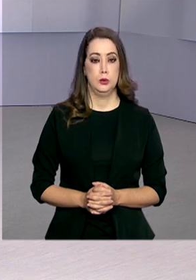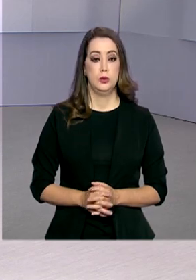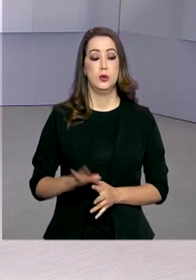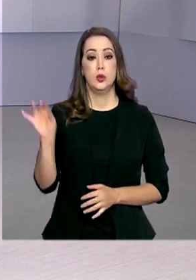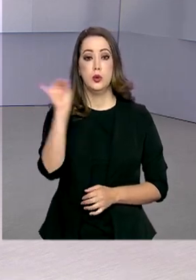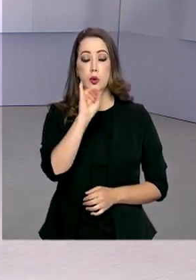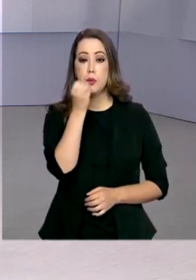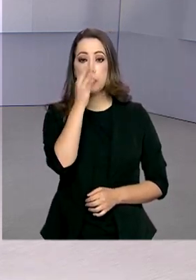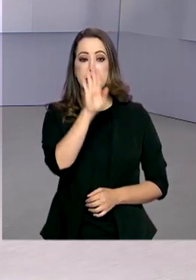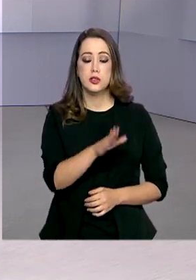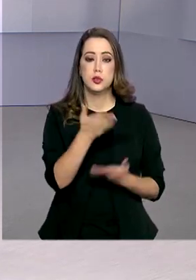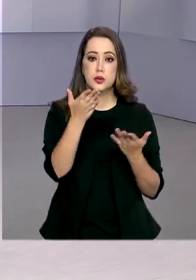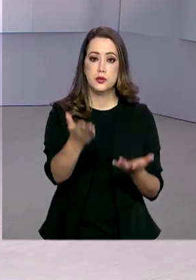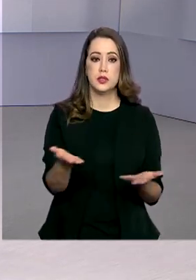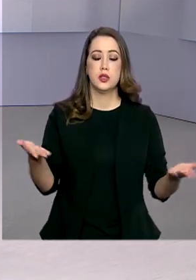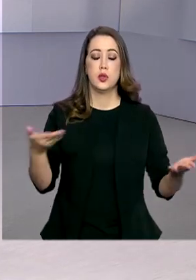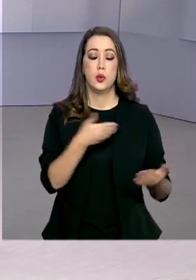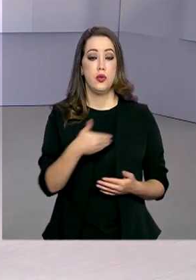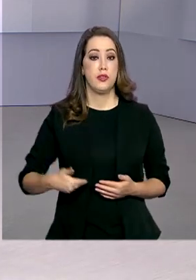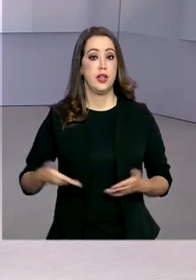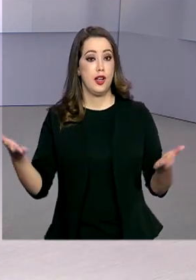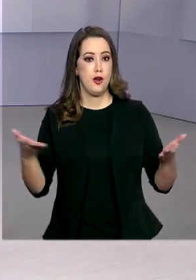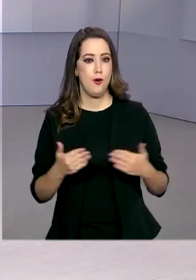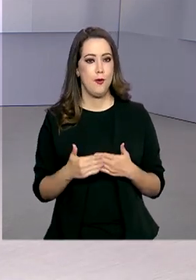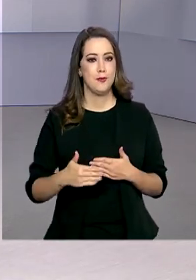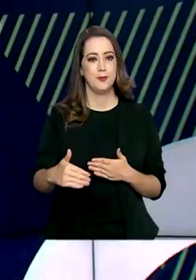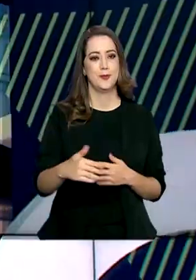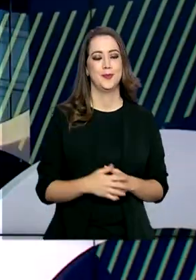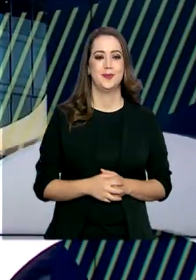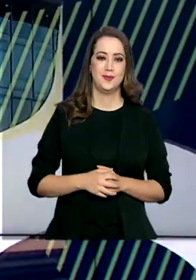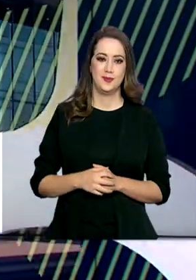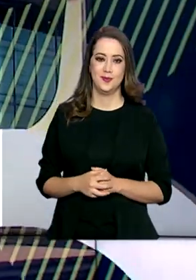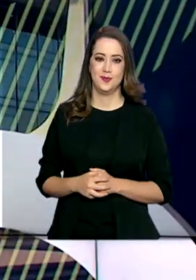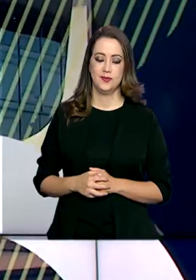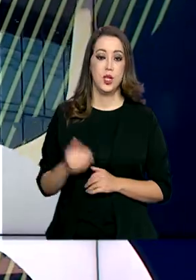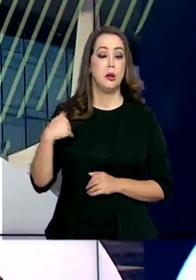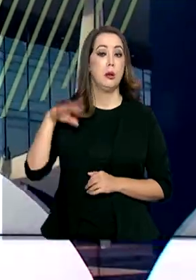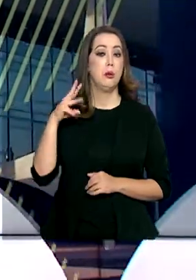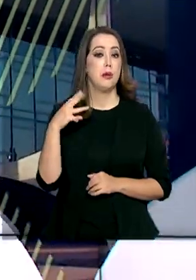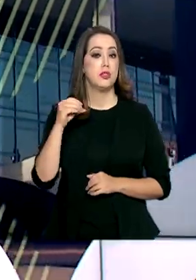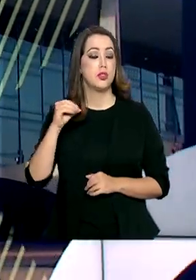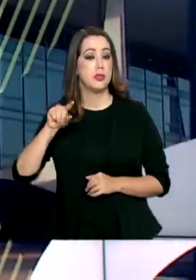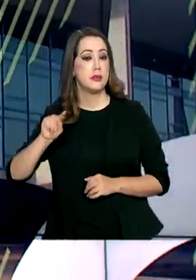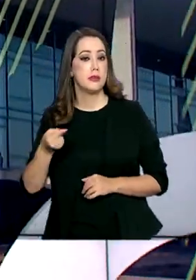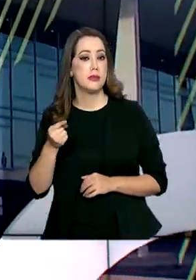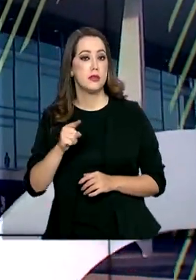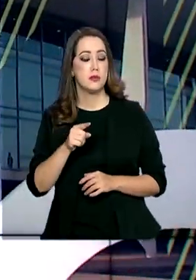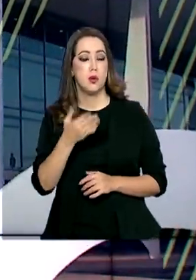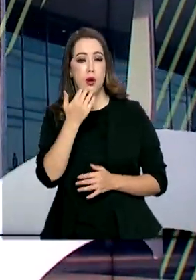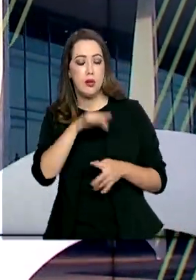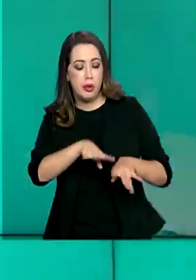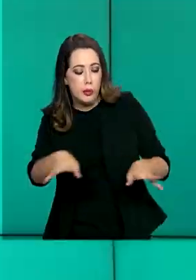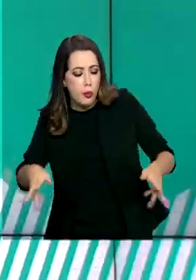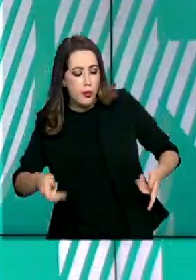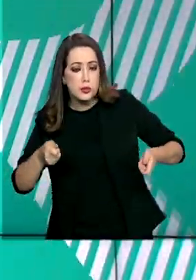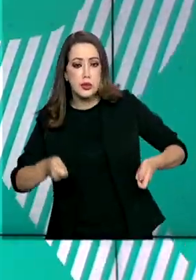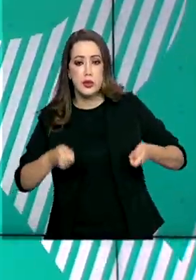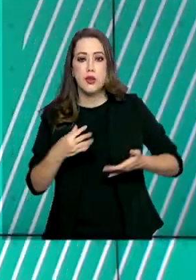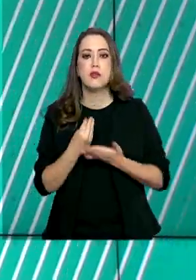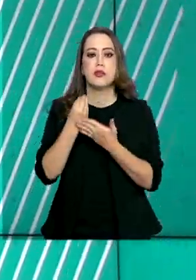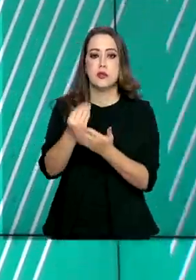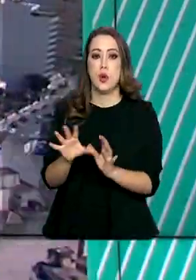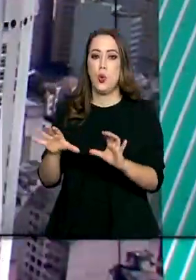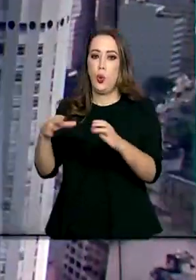Olá, boa tarde para você. O governo agora já está no ar. Mais de 300 mil cestas básicas vão ser entregues a